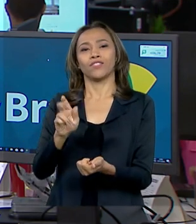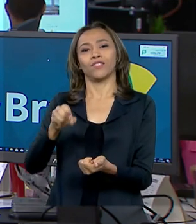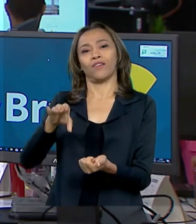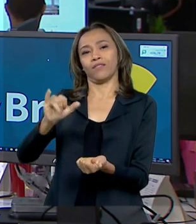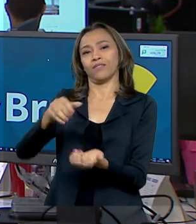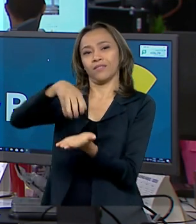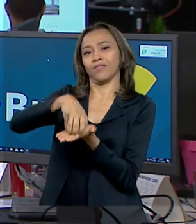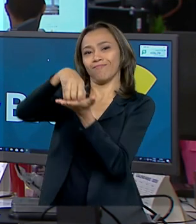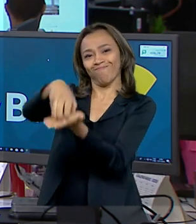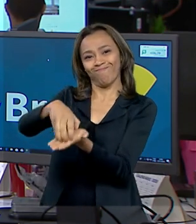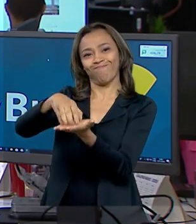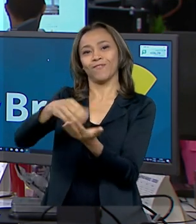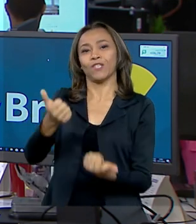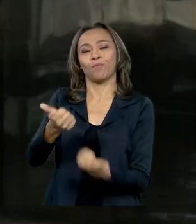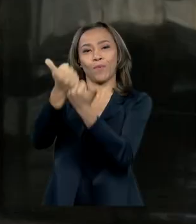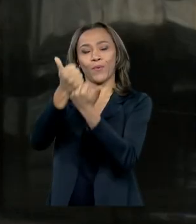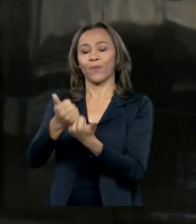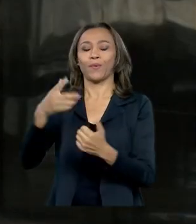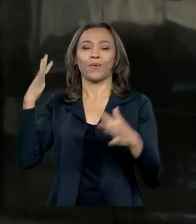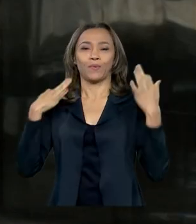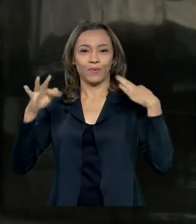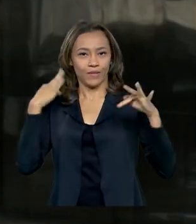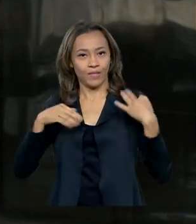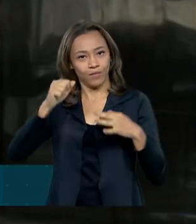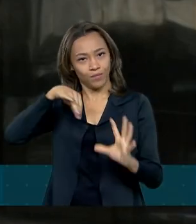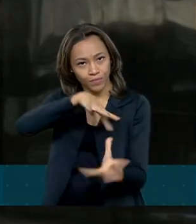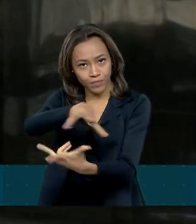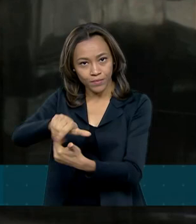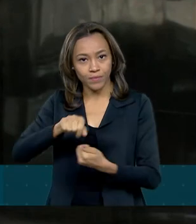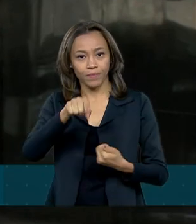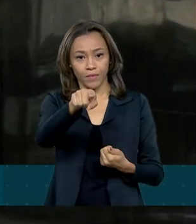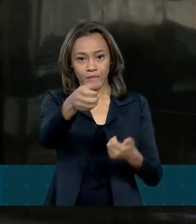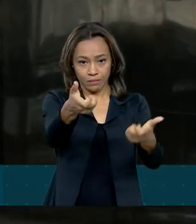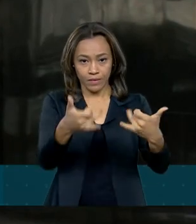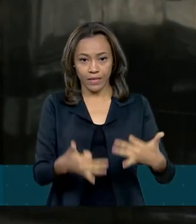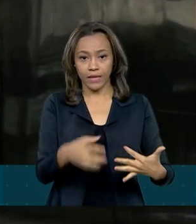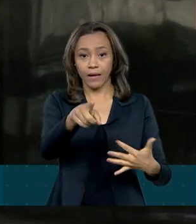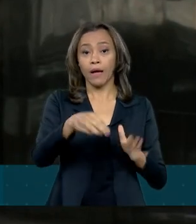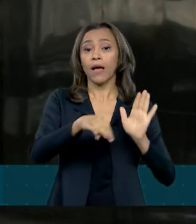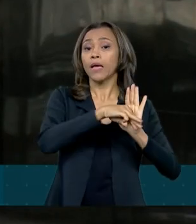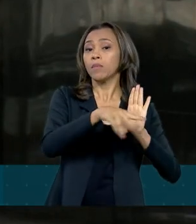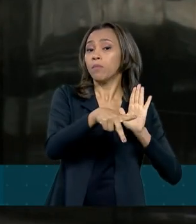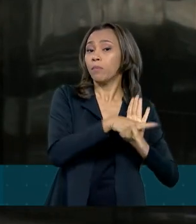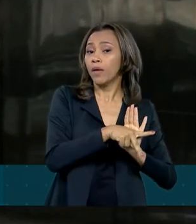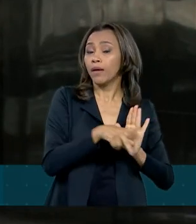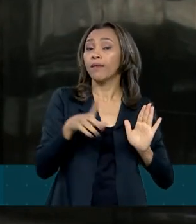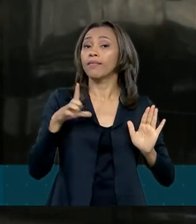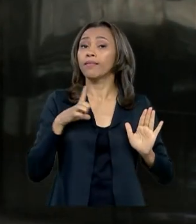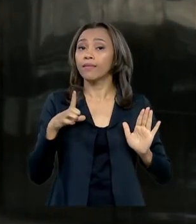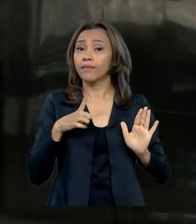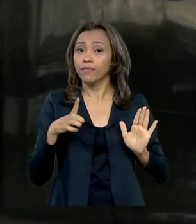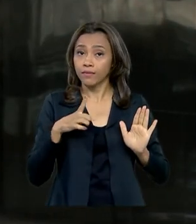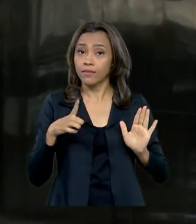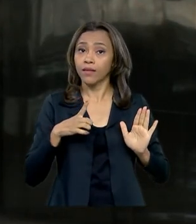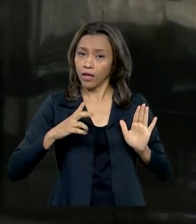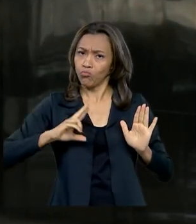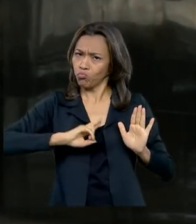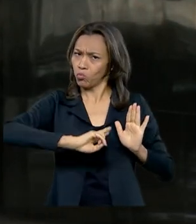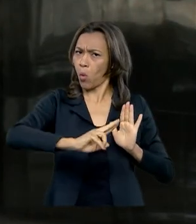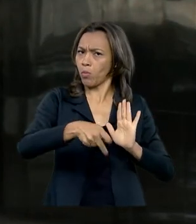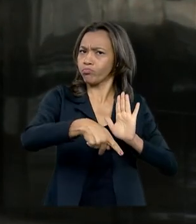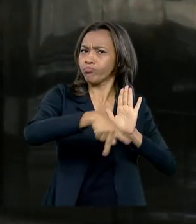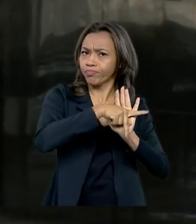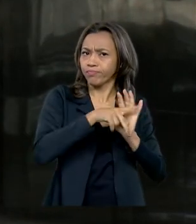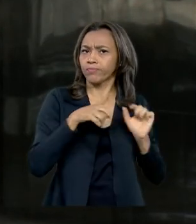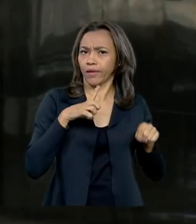explica para a gente. Olá, Roberto. A medida provisória tem o nome de A Hora do Turismo e